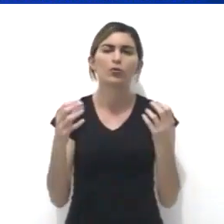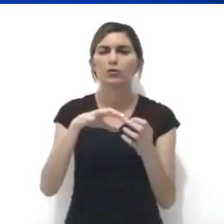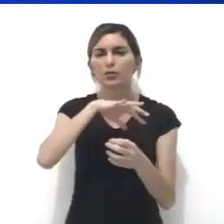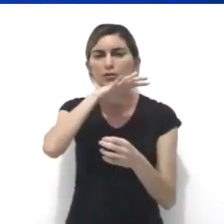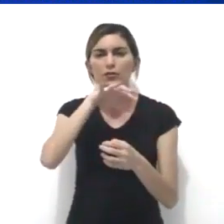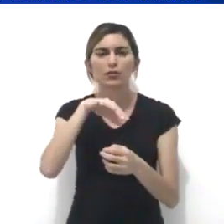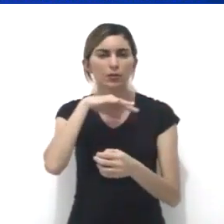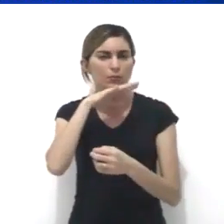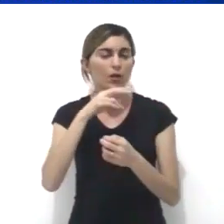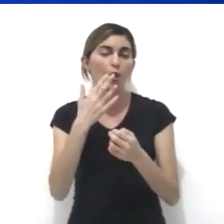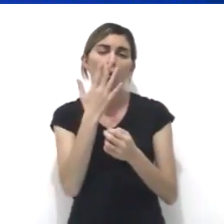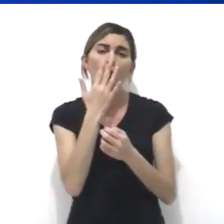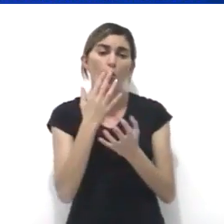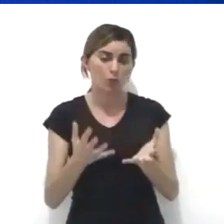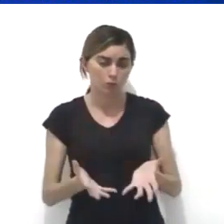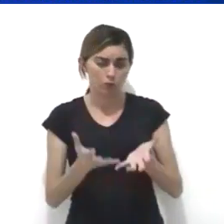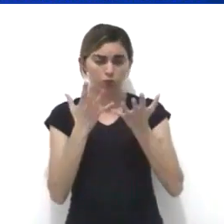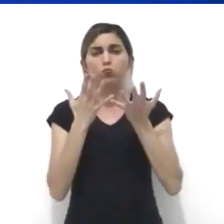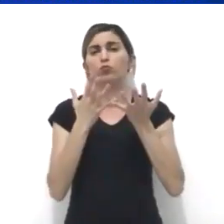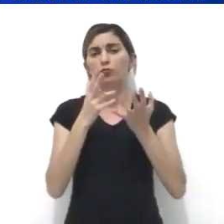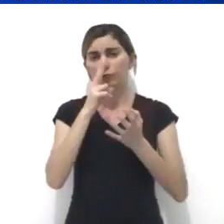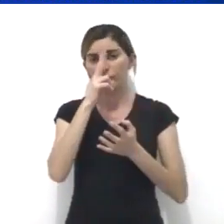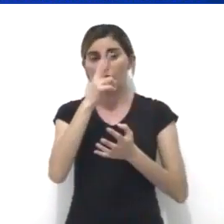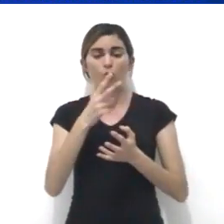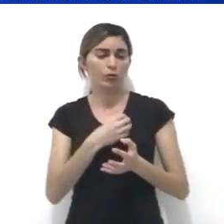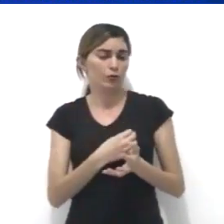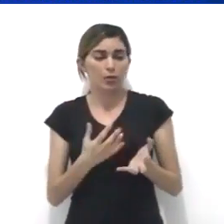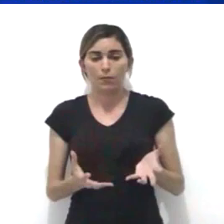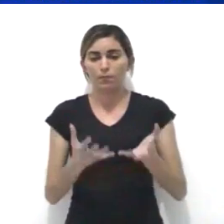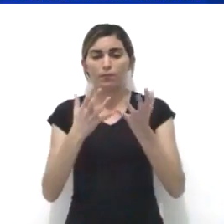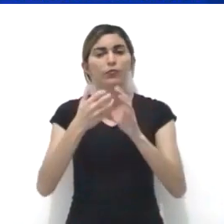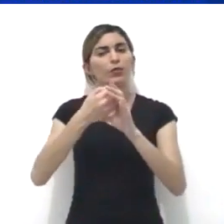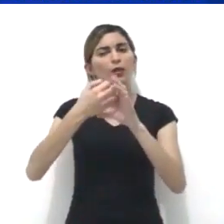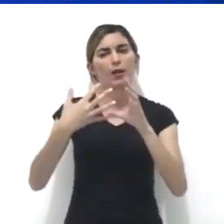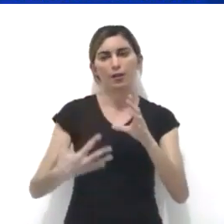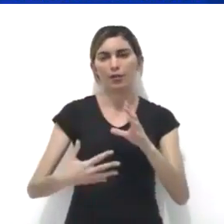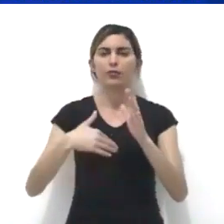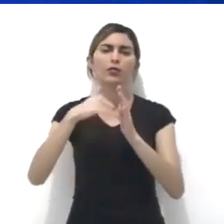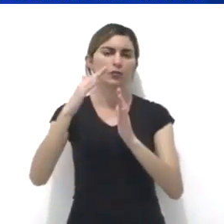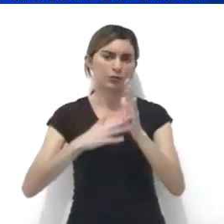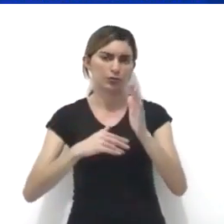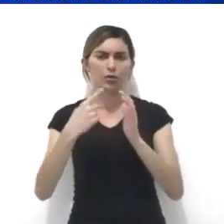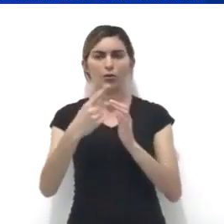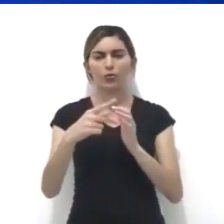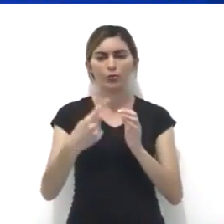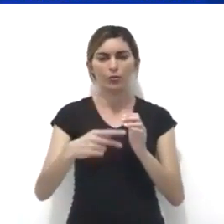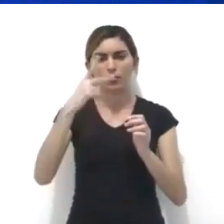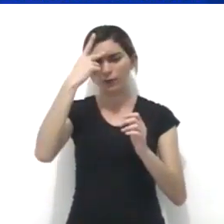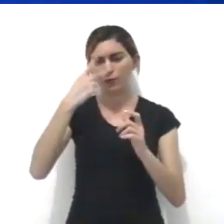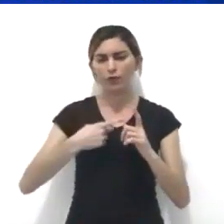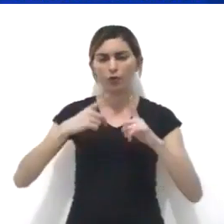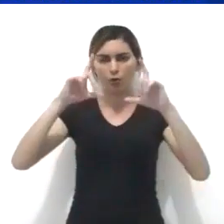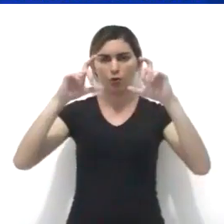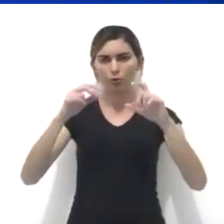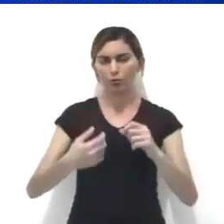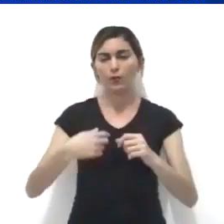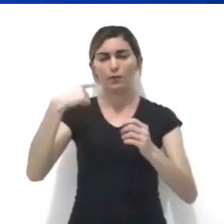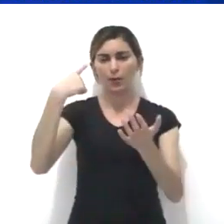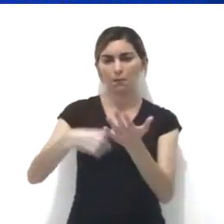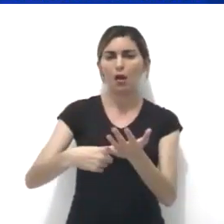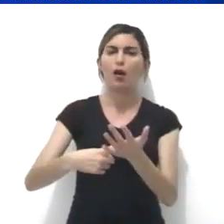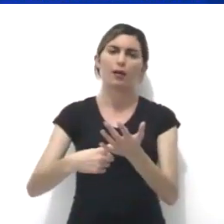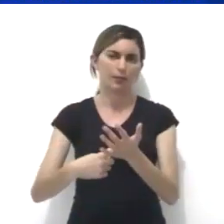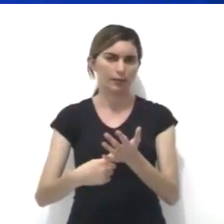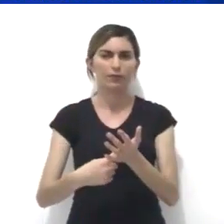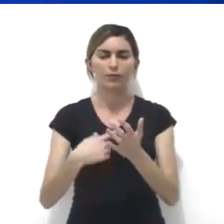animais. As cores fortes e vivas são características da sua obra. E os seus autorretratos são marca